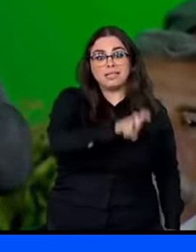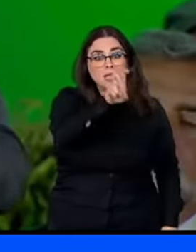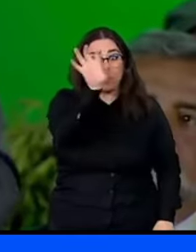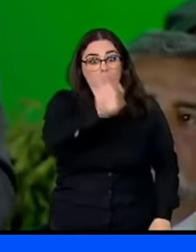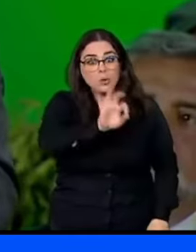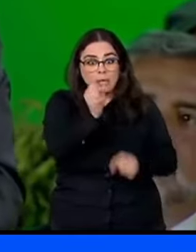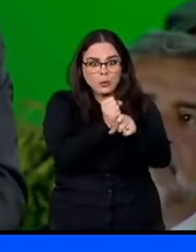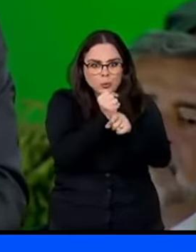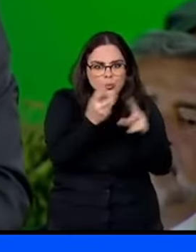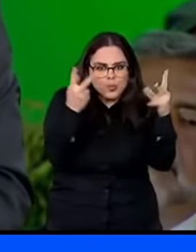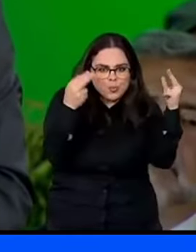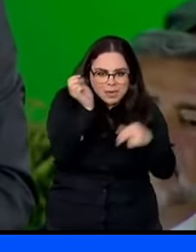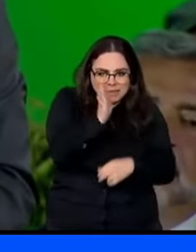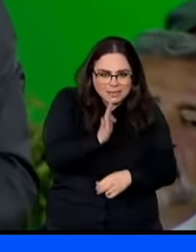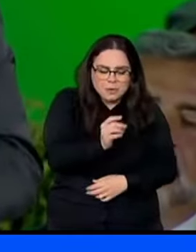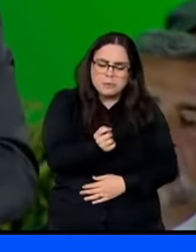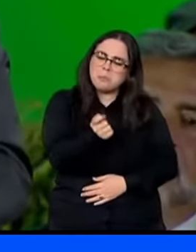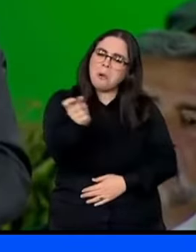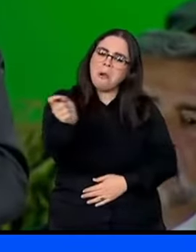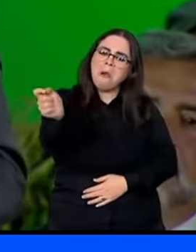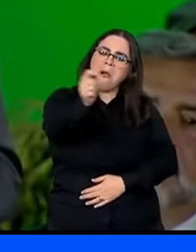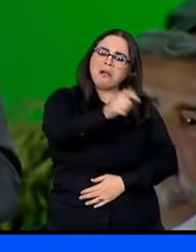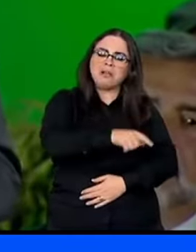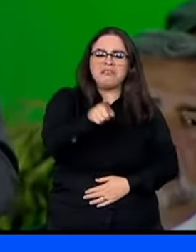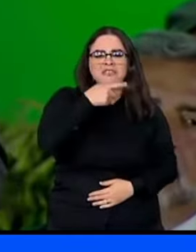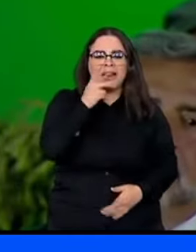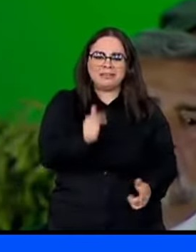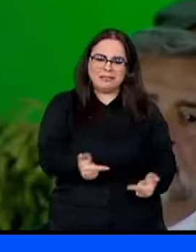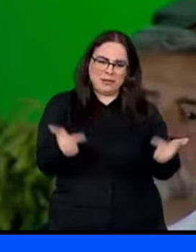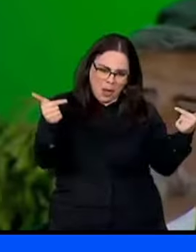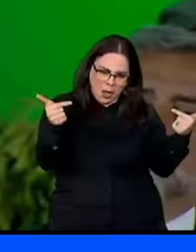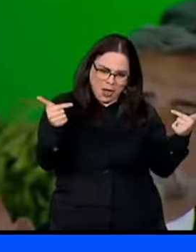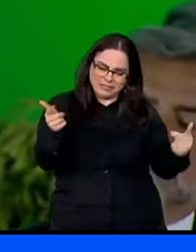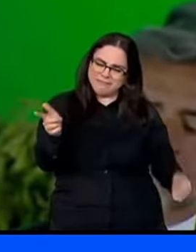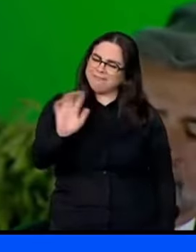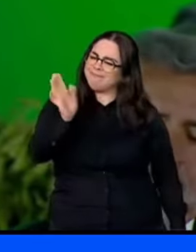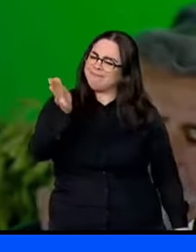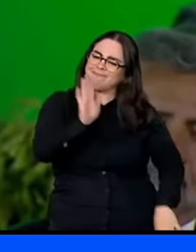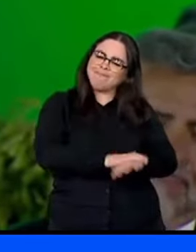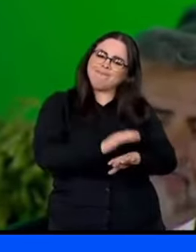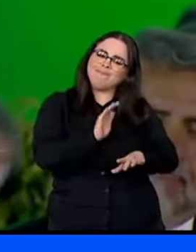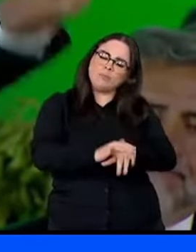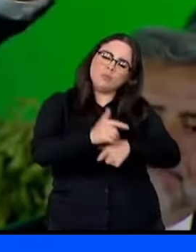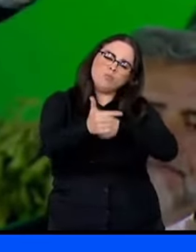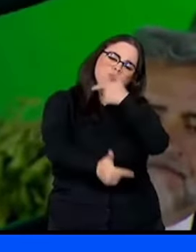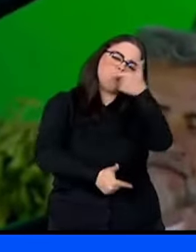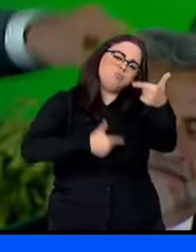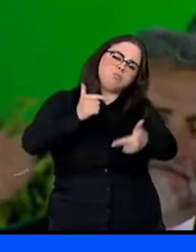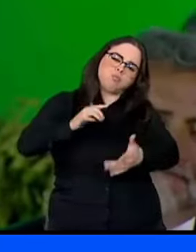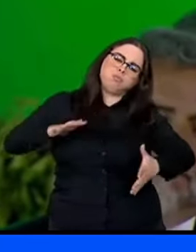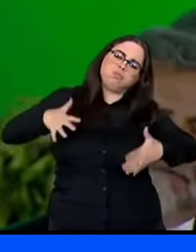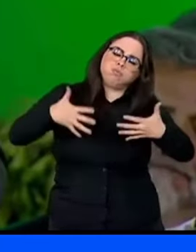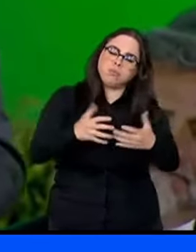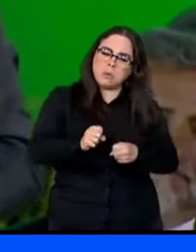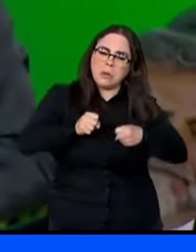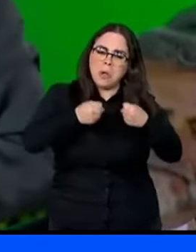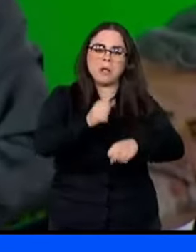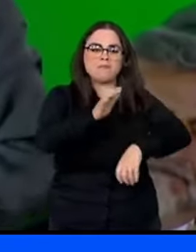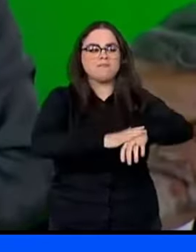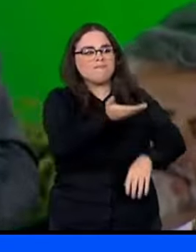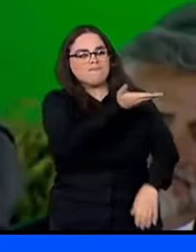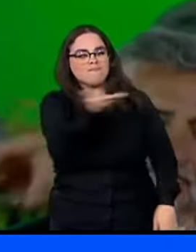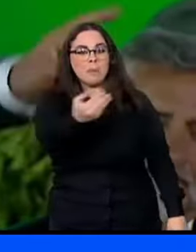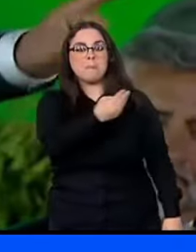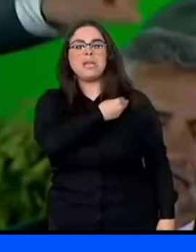esse ano Do que o Brasil Alguns dizem que é sorte Eu digo que é muito trabalho É muita dedicação desses ministros